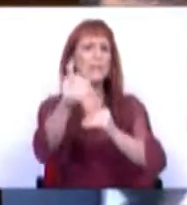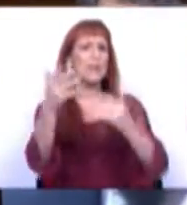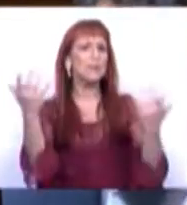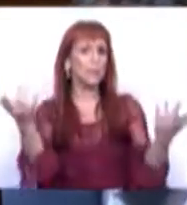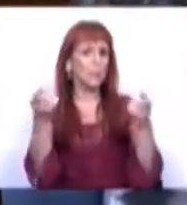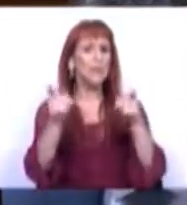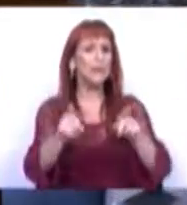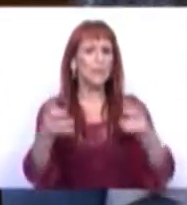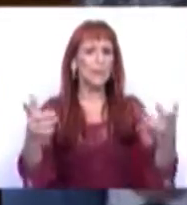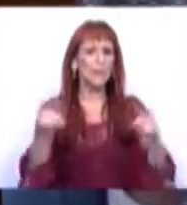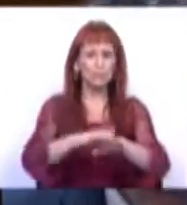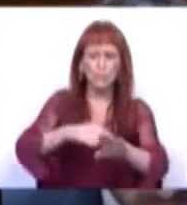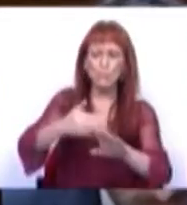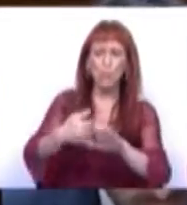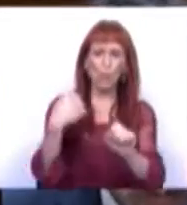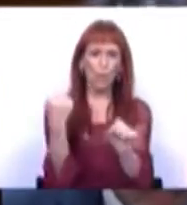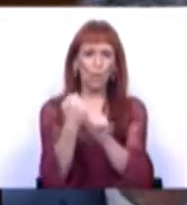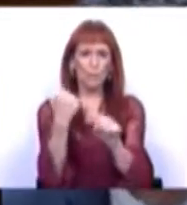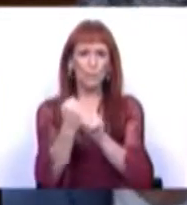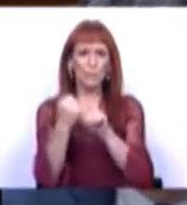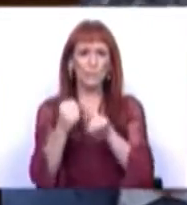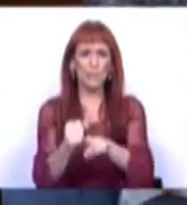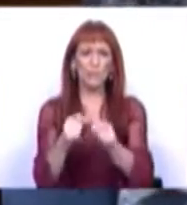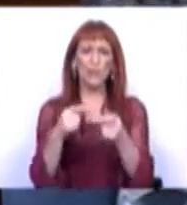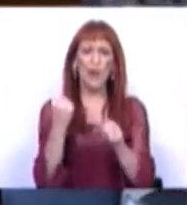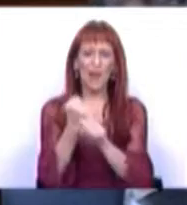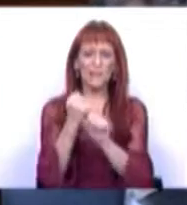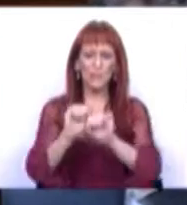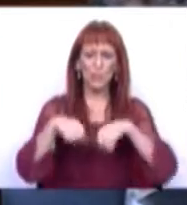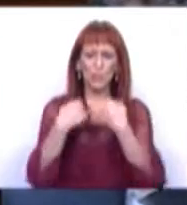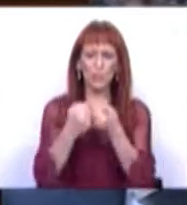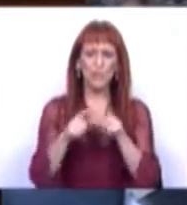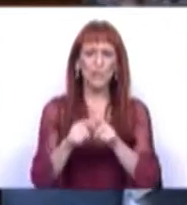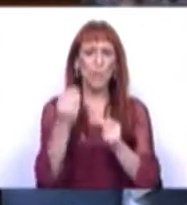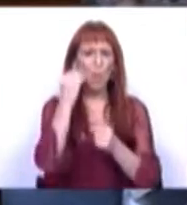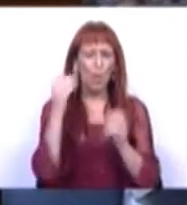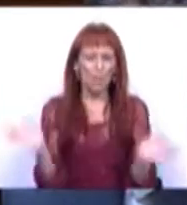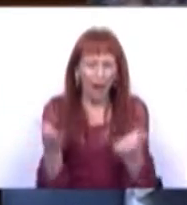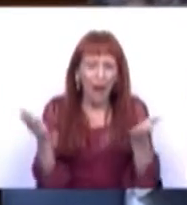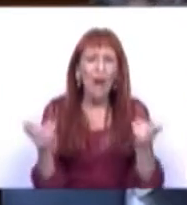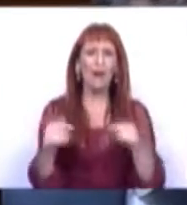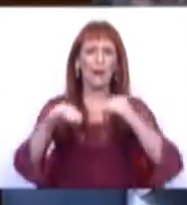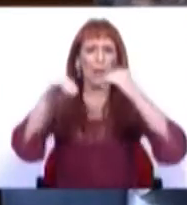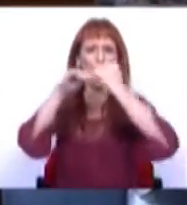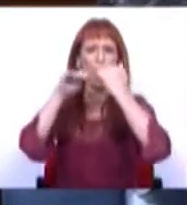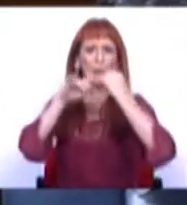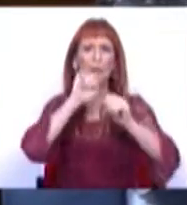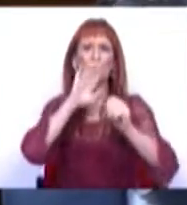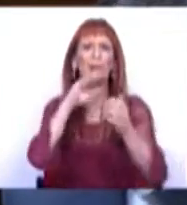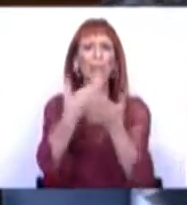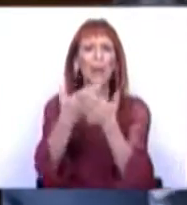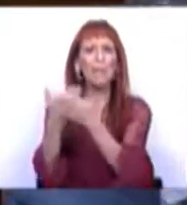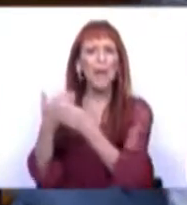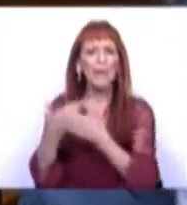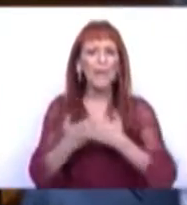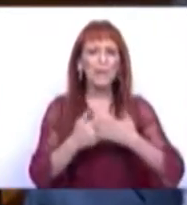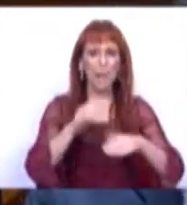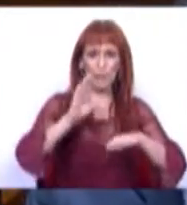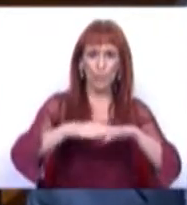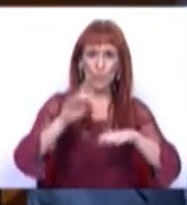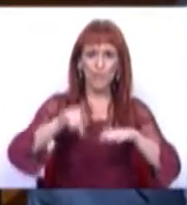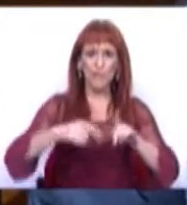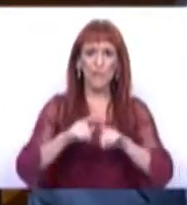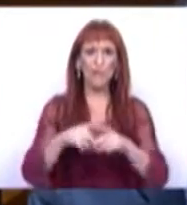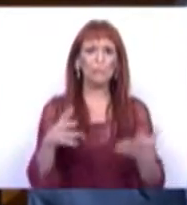e reforçando o papel da ação social como mola que impulsiona a igualdade de oportunidades e que por isso